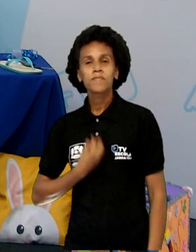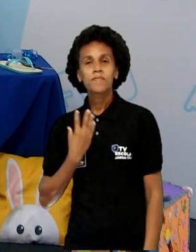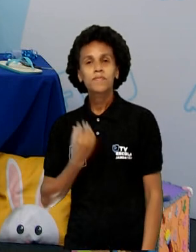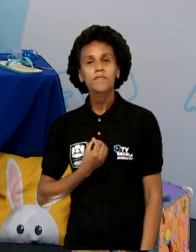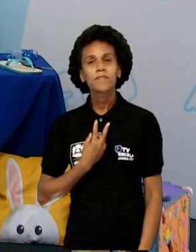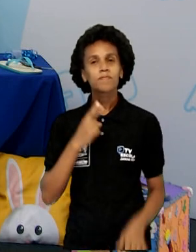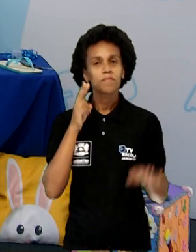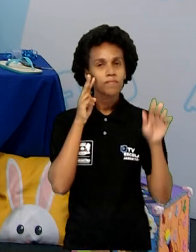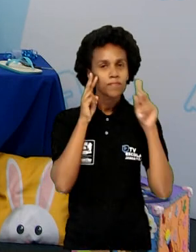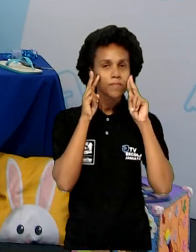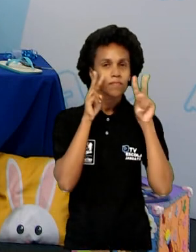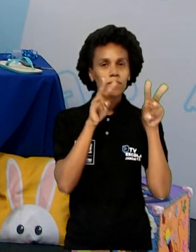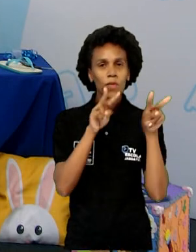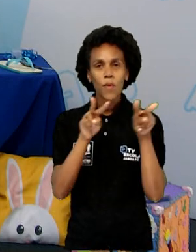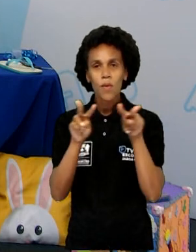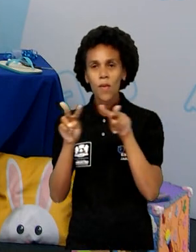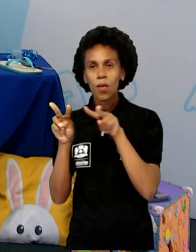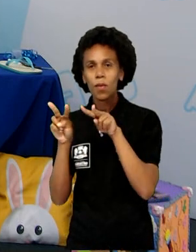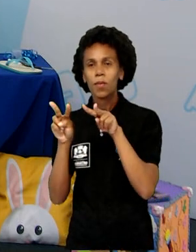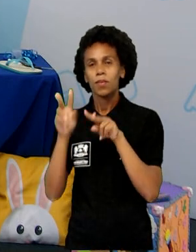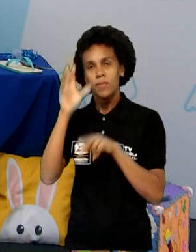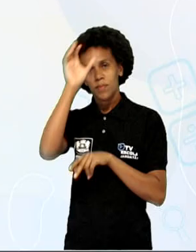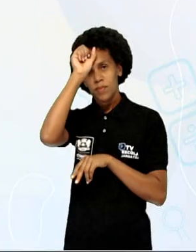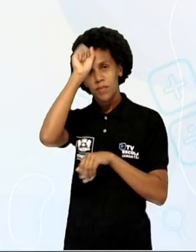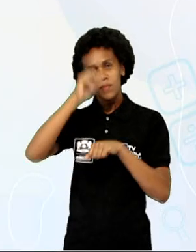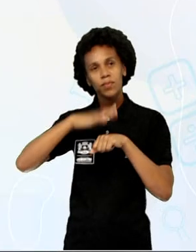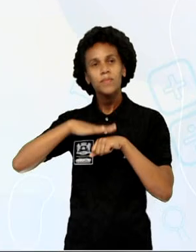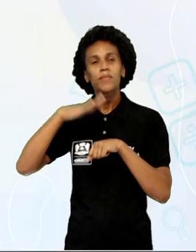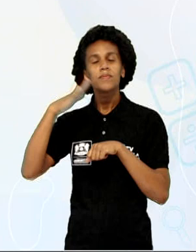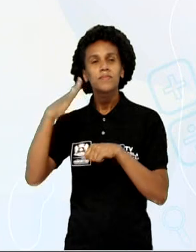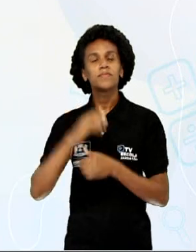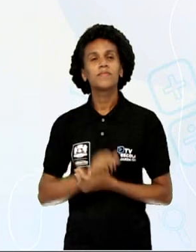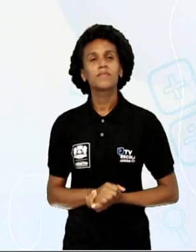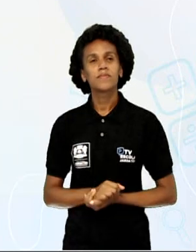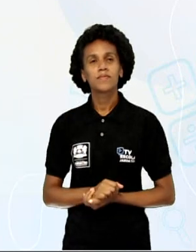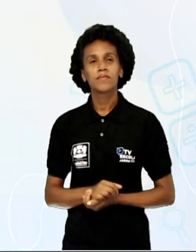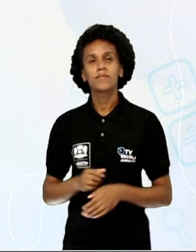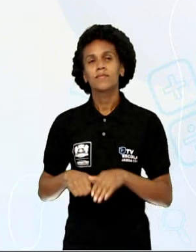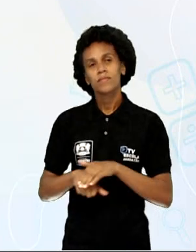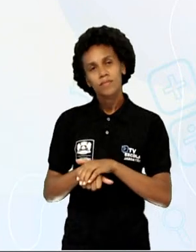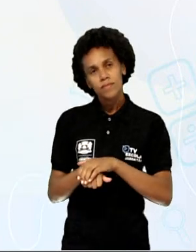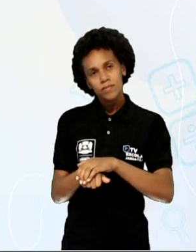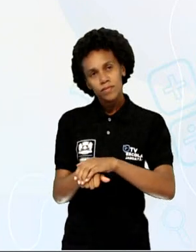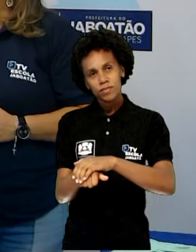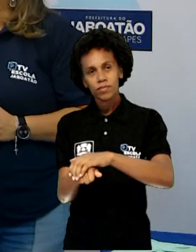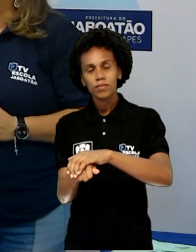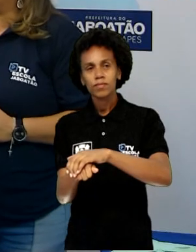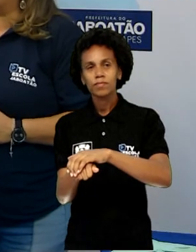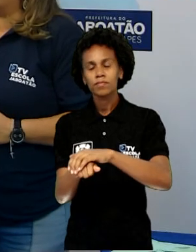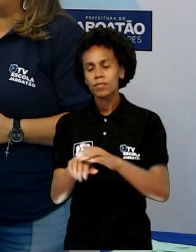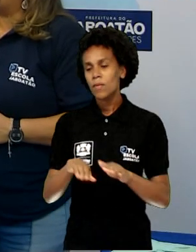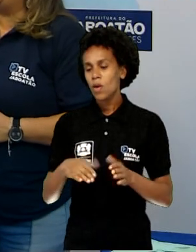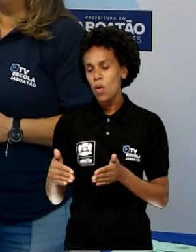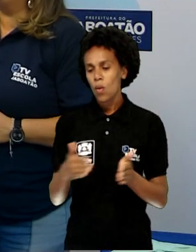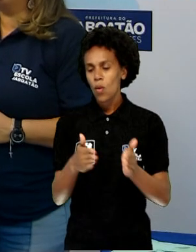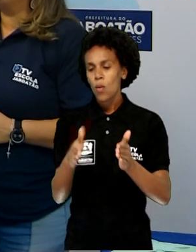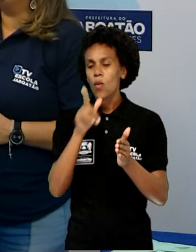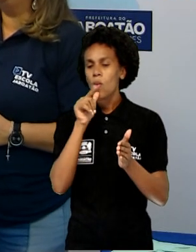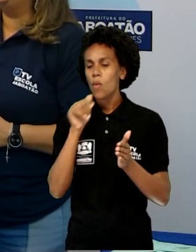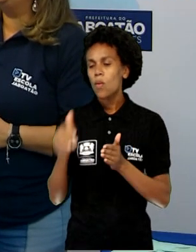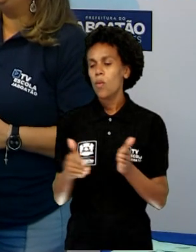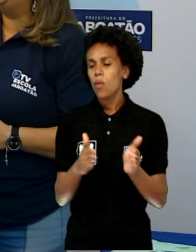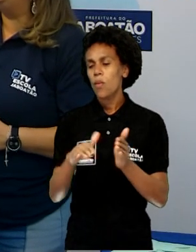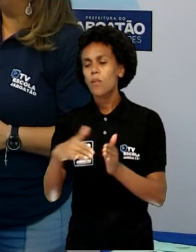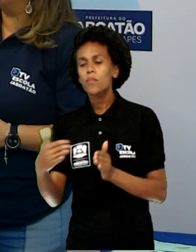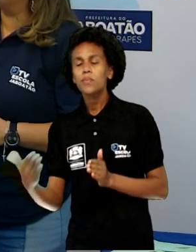e aprender um pouquinho mais sobre ela. A tartaruga, na beira do rio, parei para olhar. A feliz